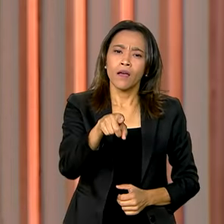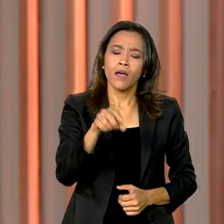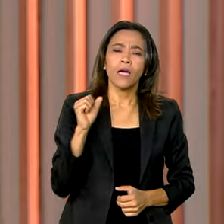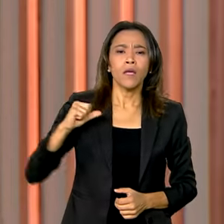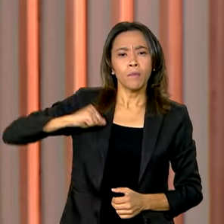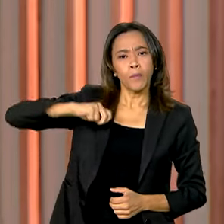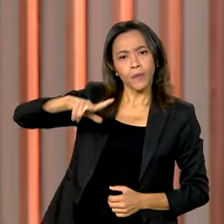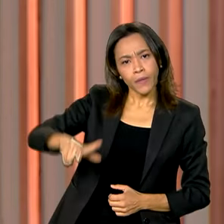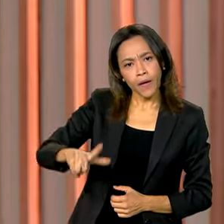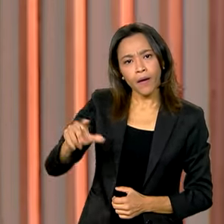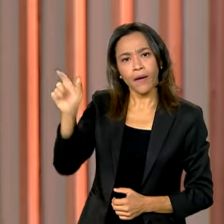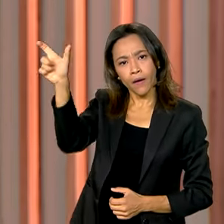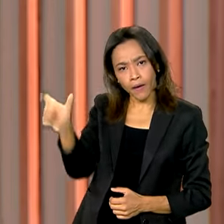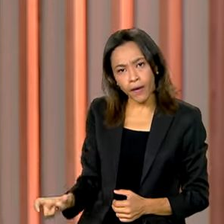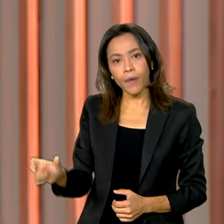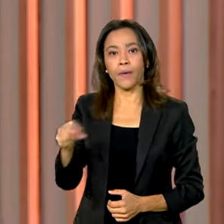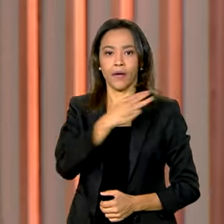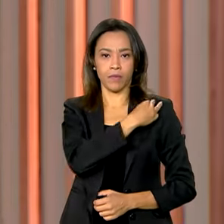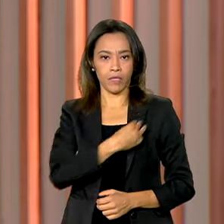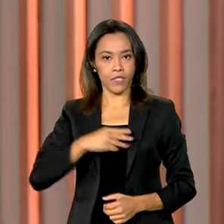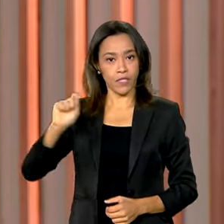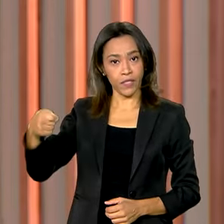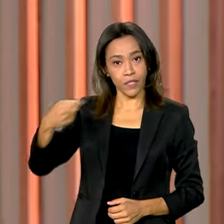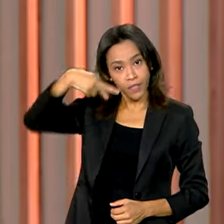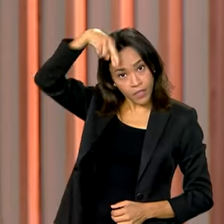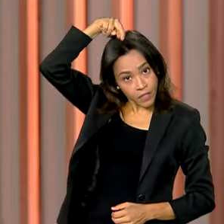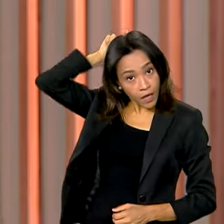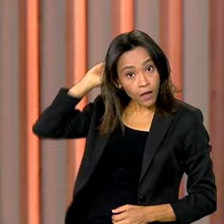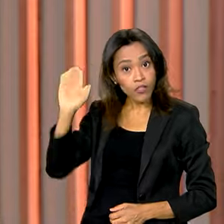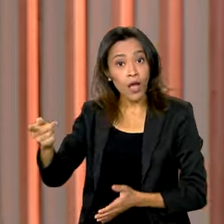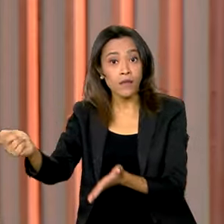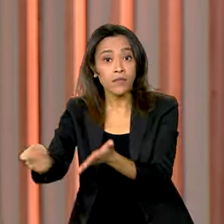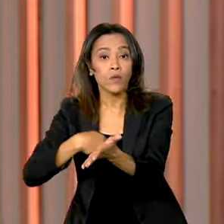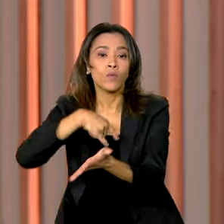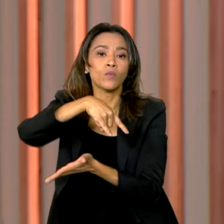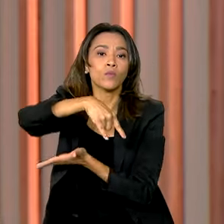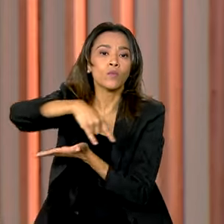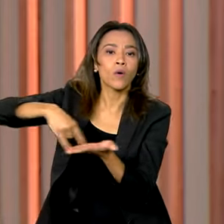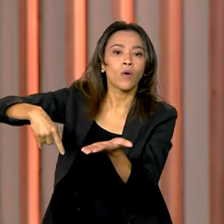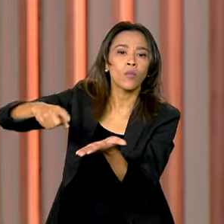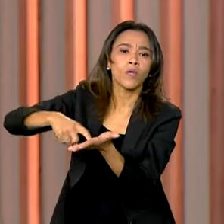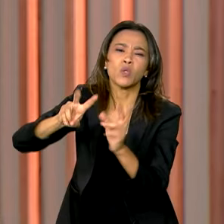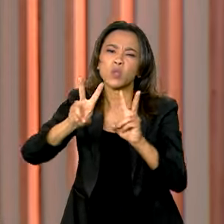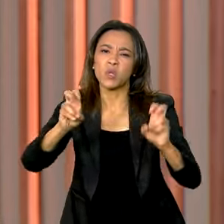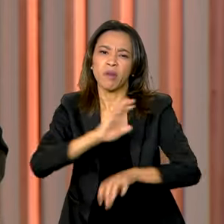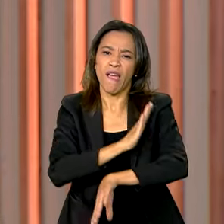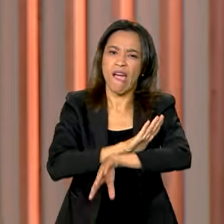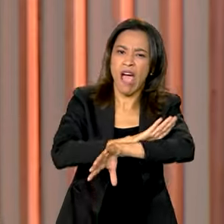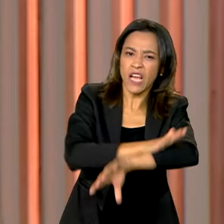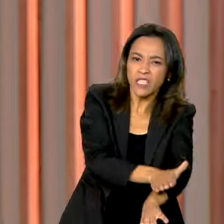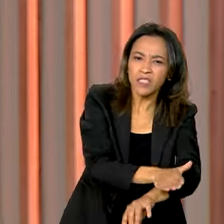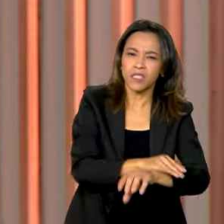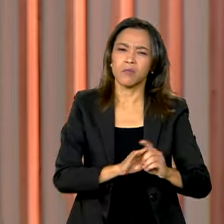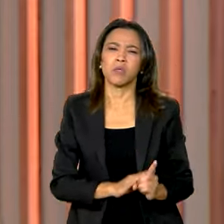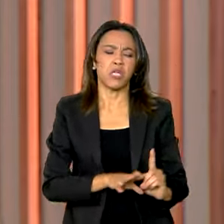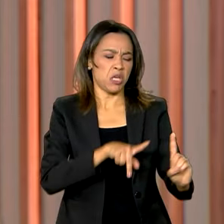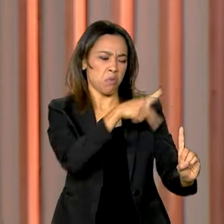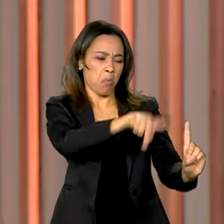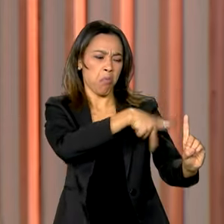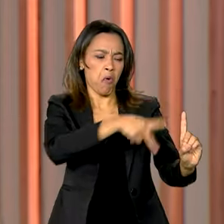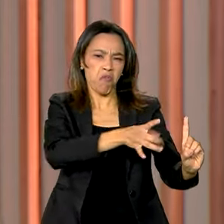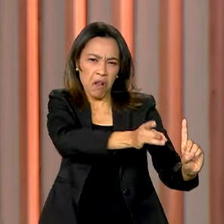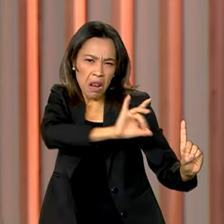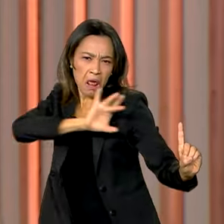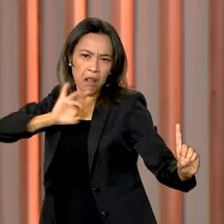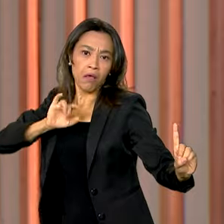a ministra da Igualdade Racial, Aniele Franco, assinou um memorando com o Observatório do Racismo e Xenofobia. A ideia é